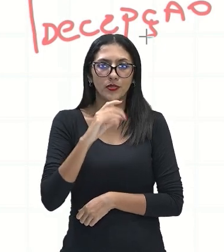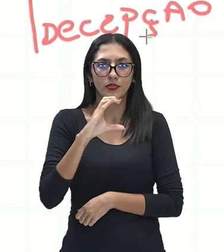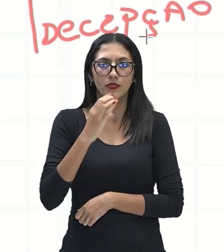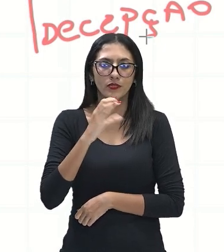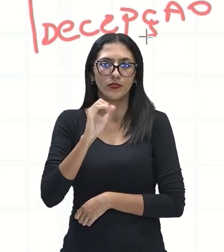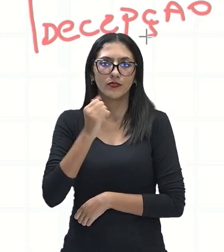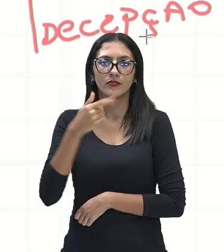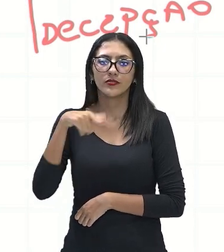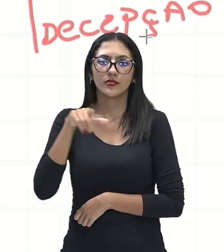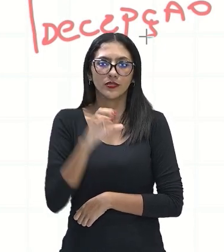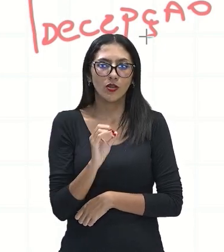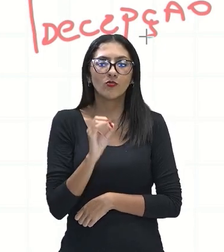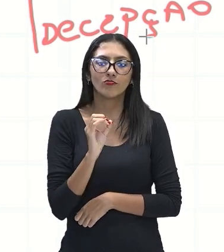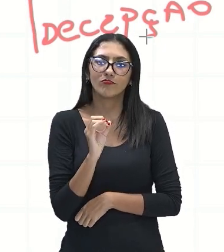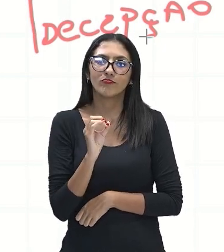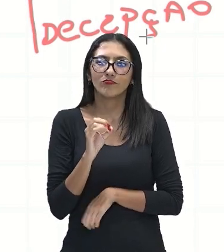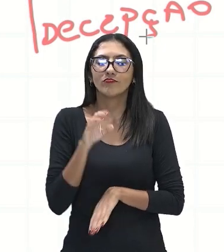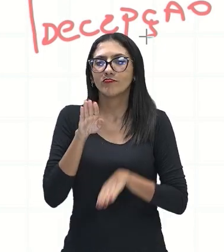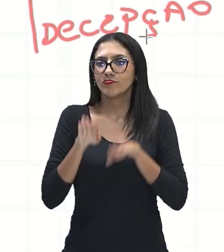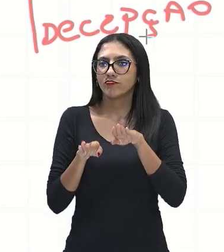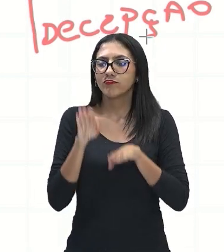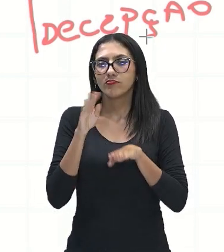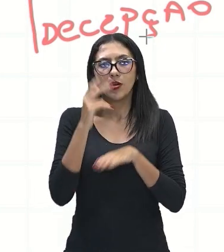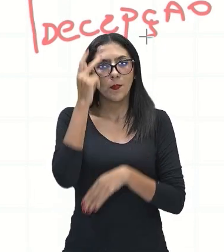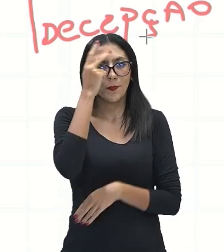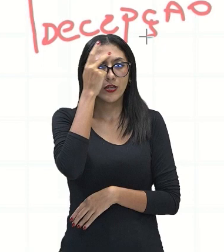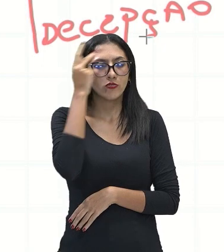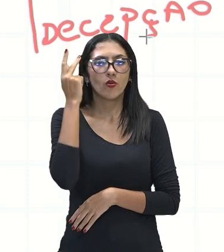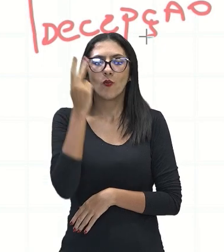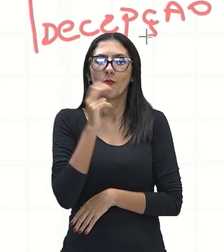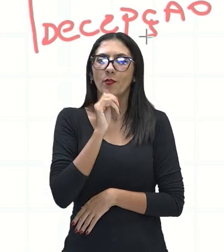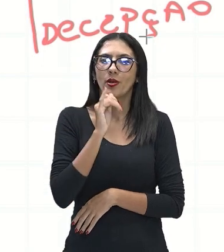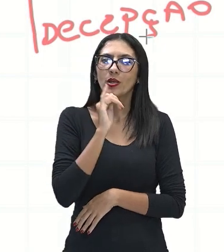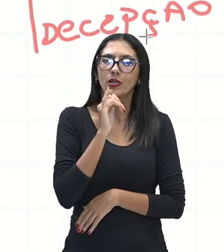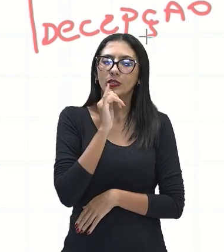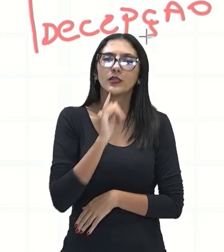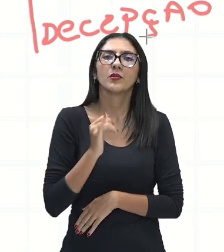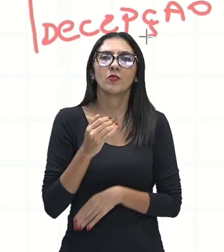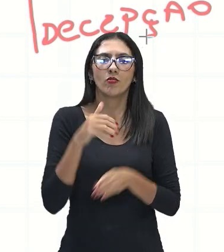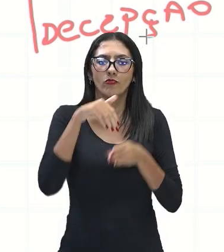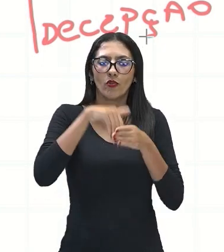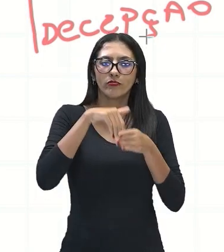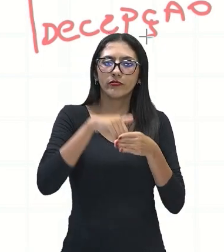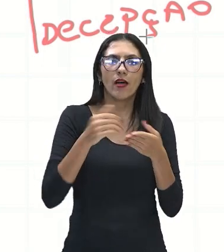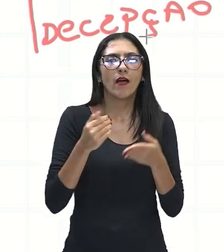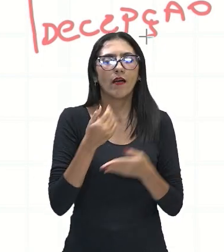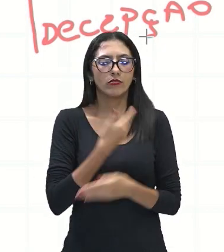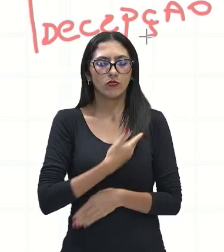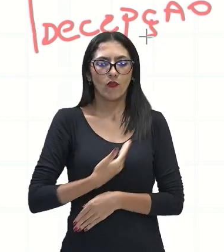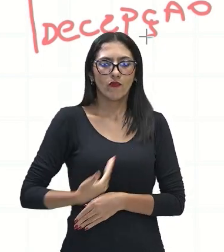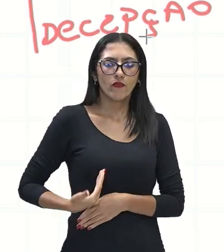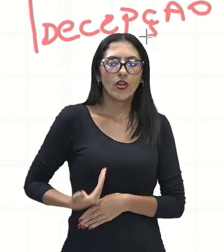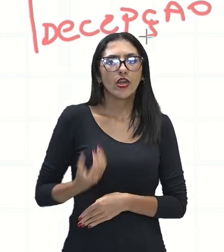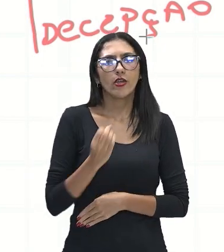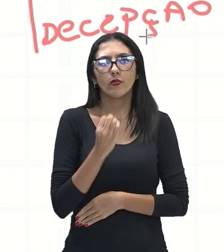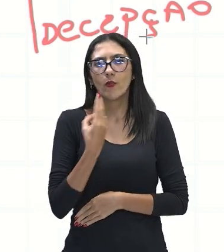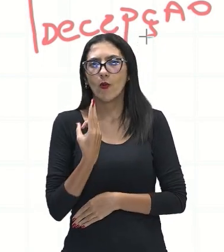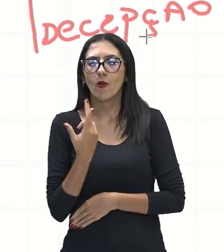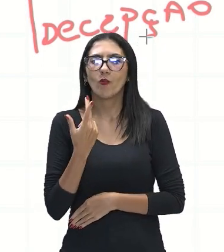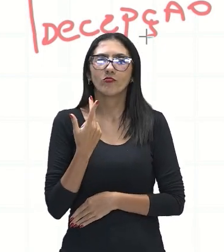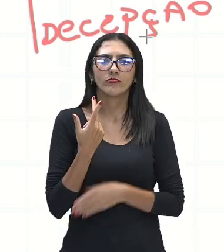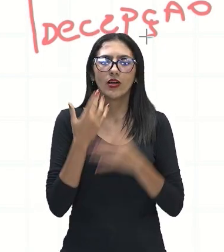né? A governo, a governo do Estado, ou o governo sendo o prefeito, né?